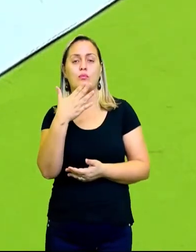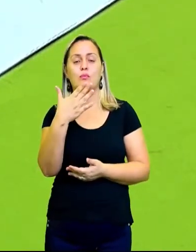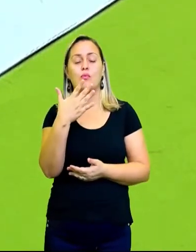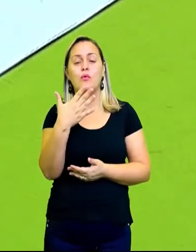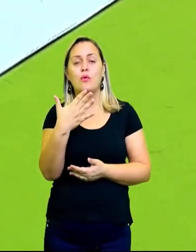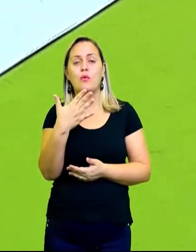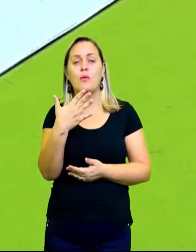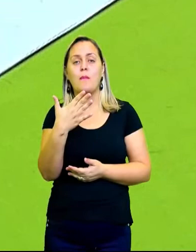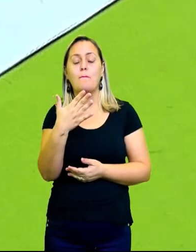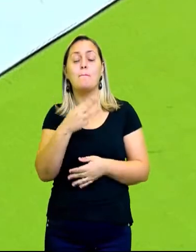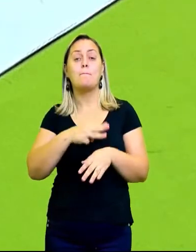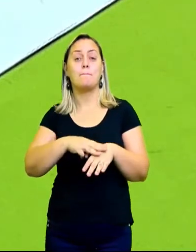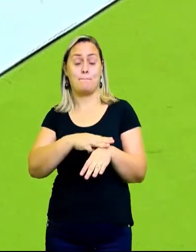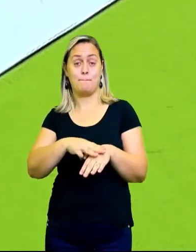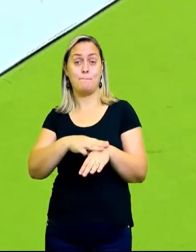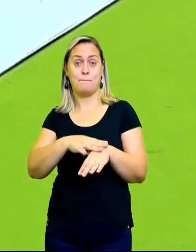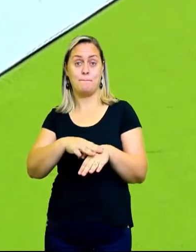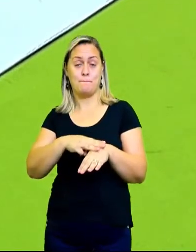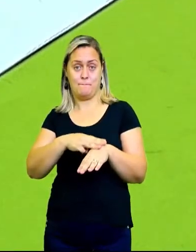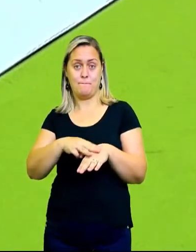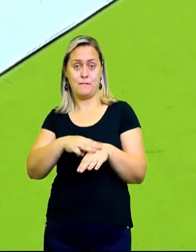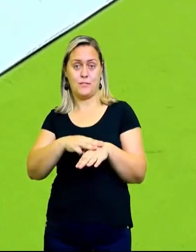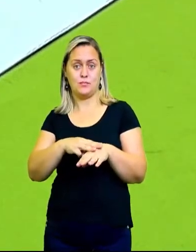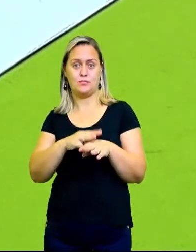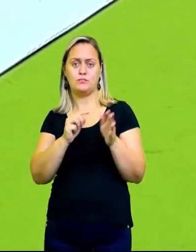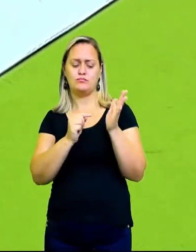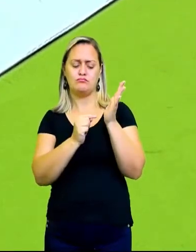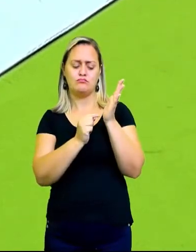eu vou pontilhando.